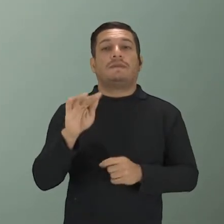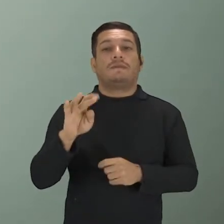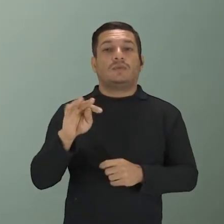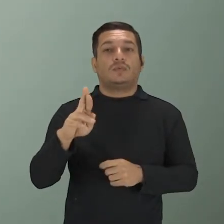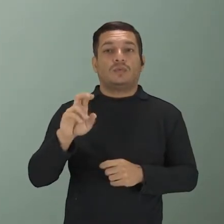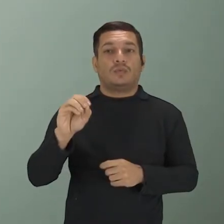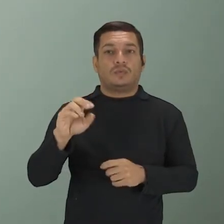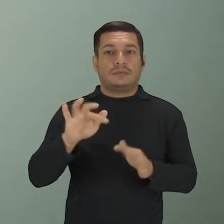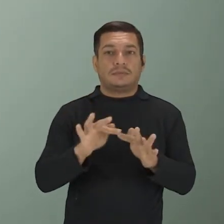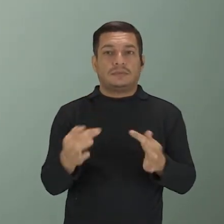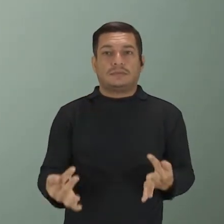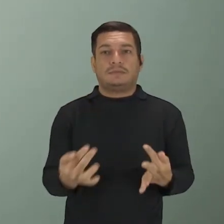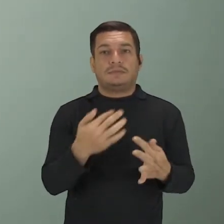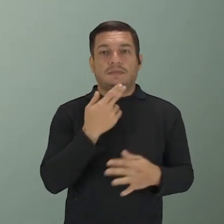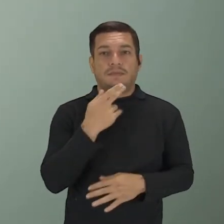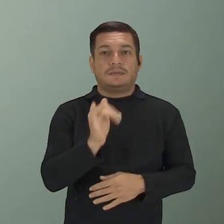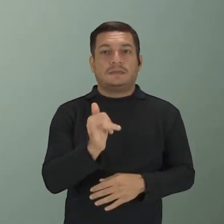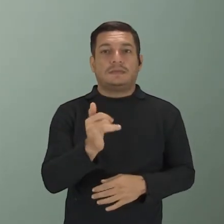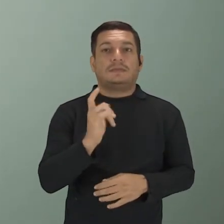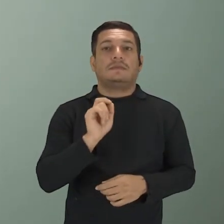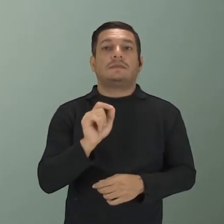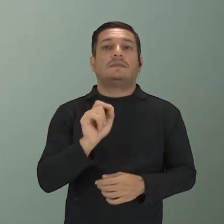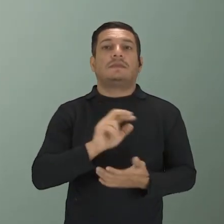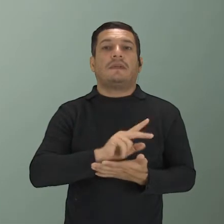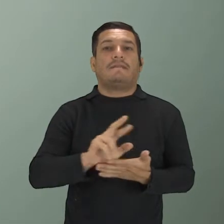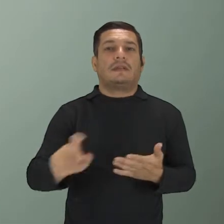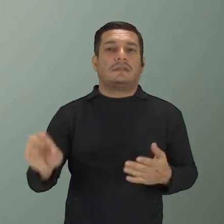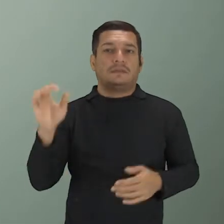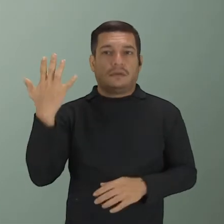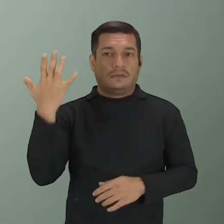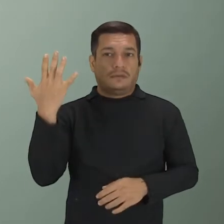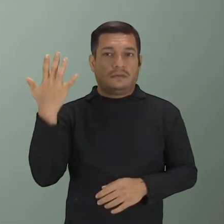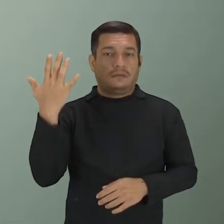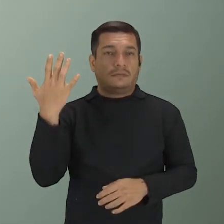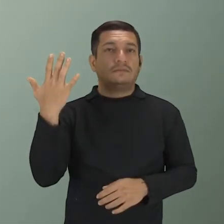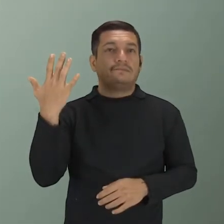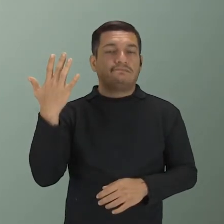simples, eu falei que são, dentre vários casos, né?